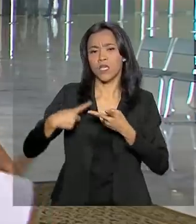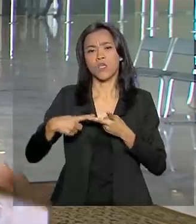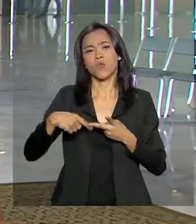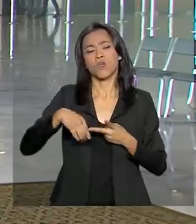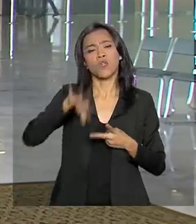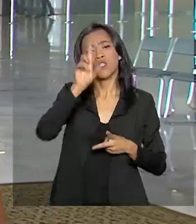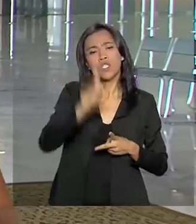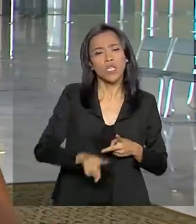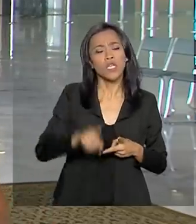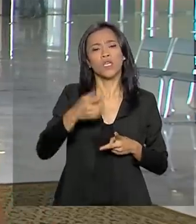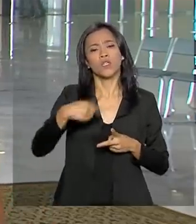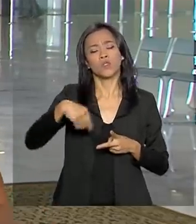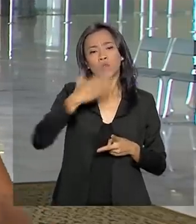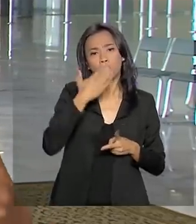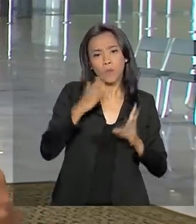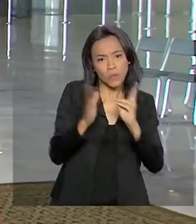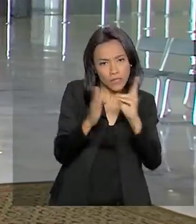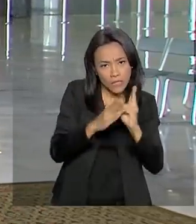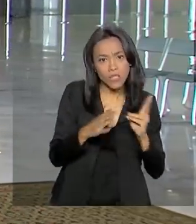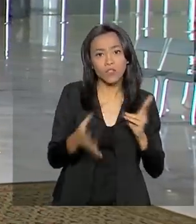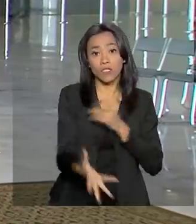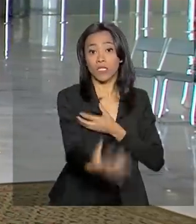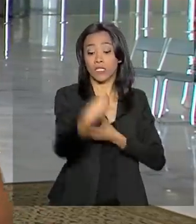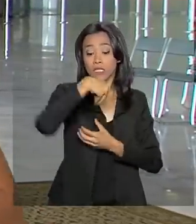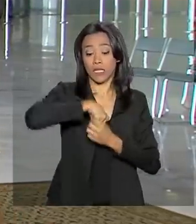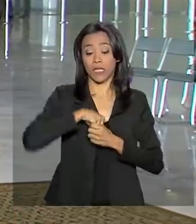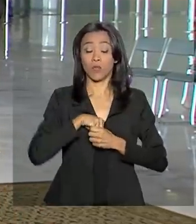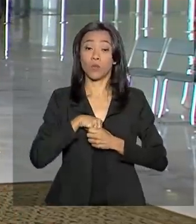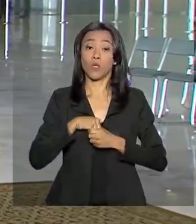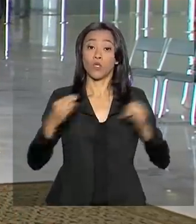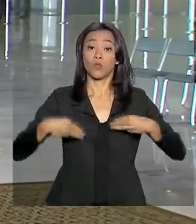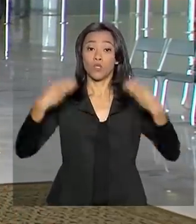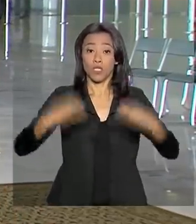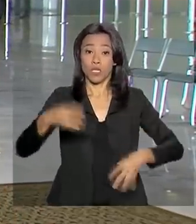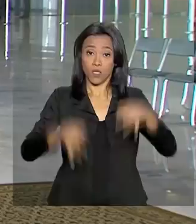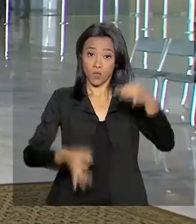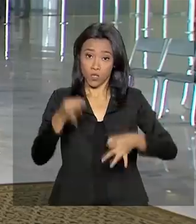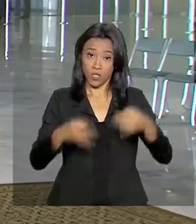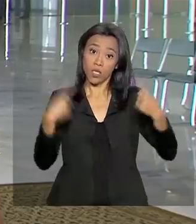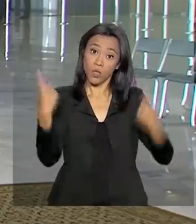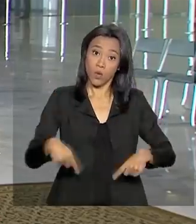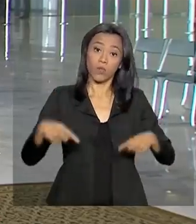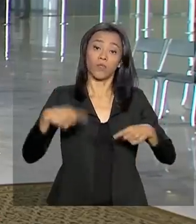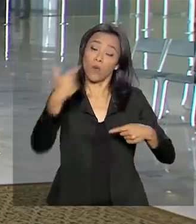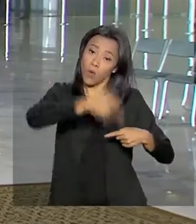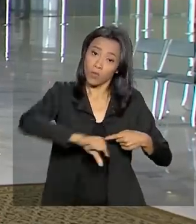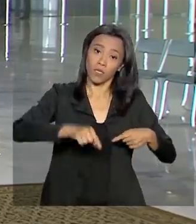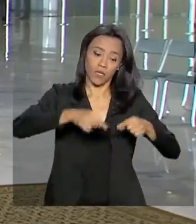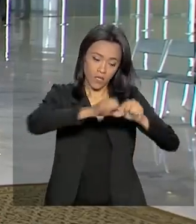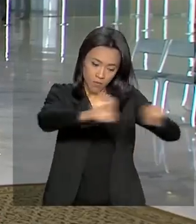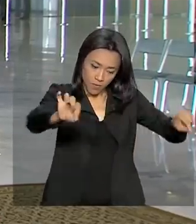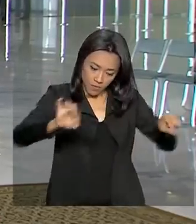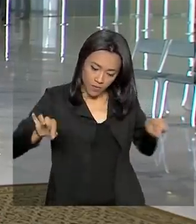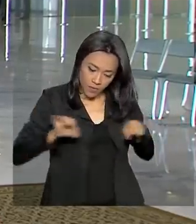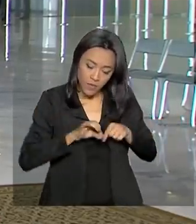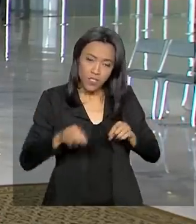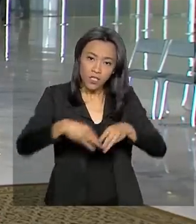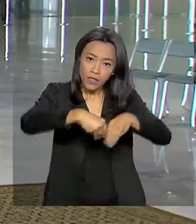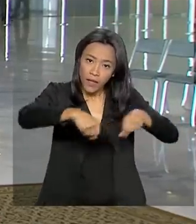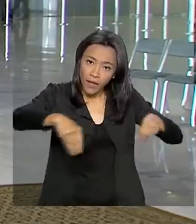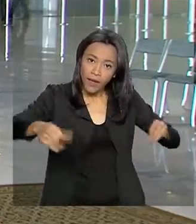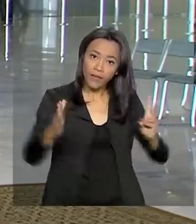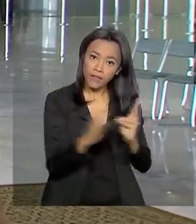incluindo a IAFUNAI, ficariam com o Ministério da Justiça e a demarcação de terras indígenas vinculada aí ao Ministério da